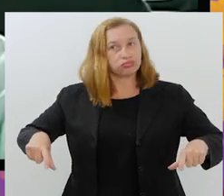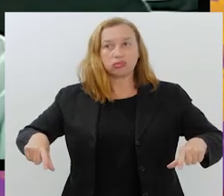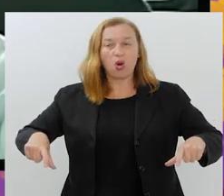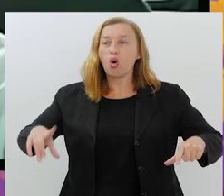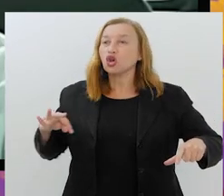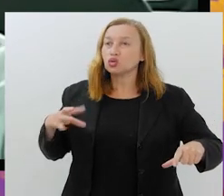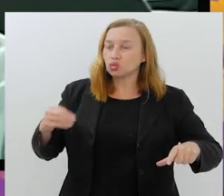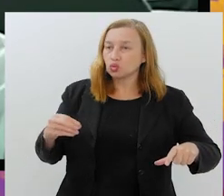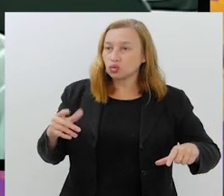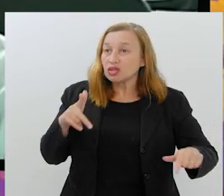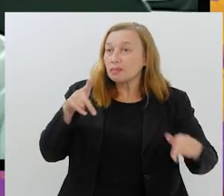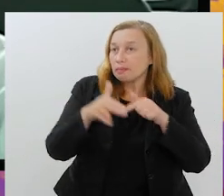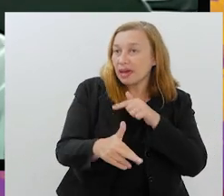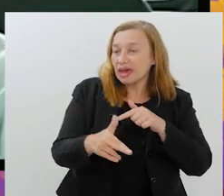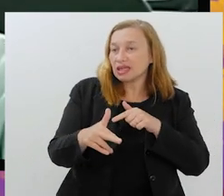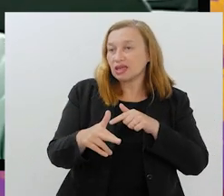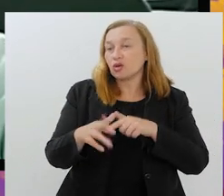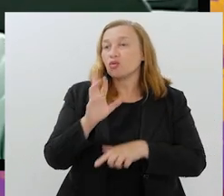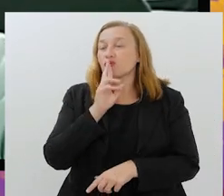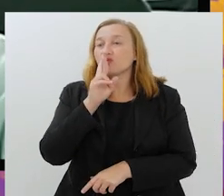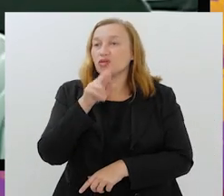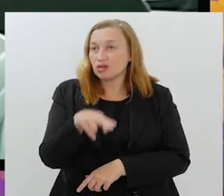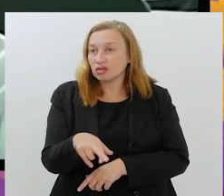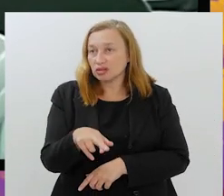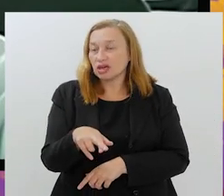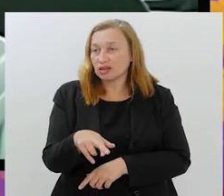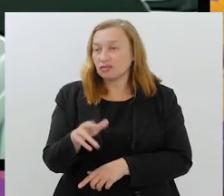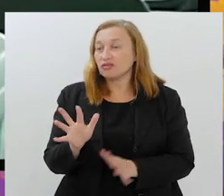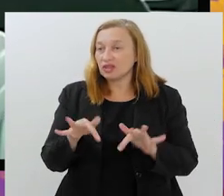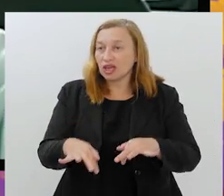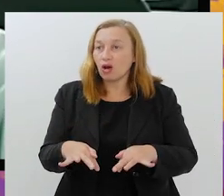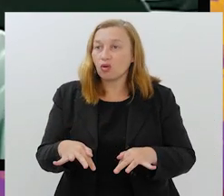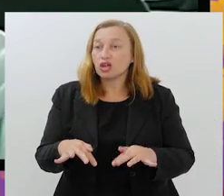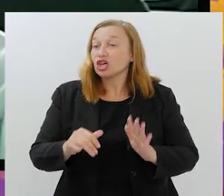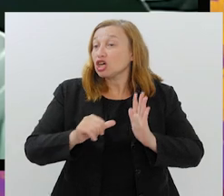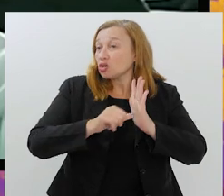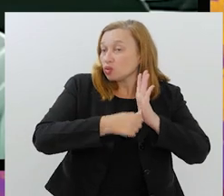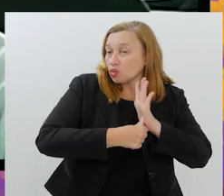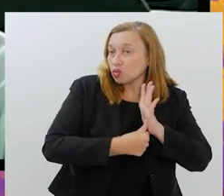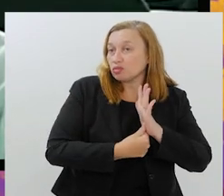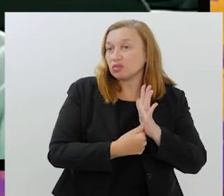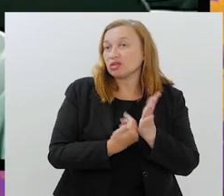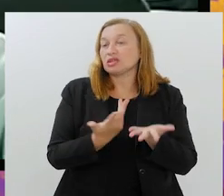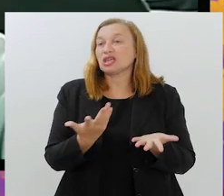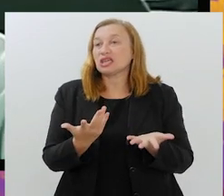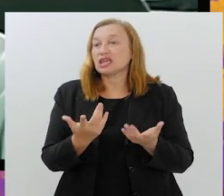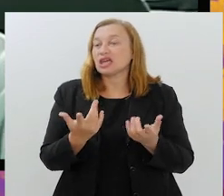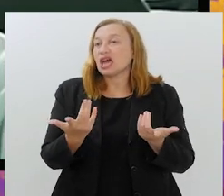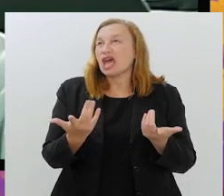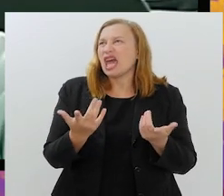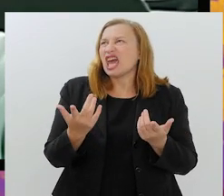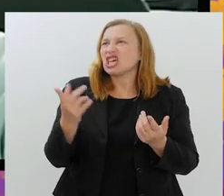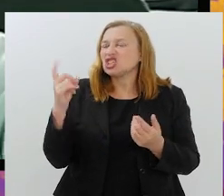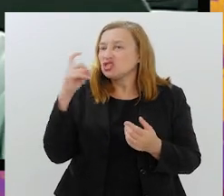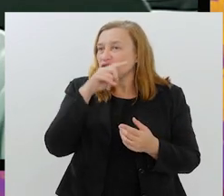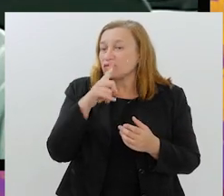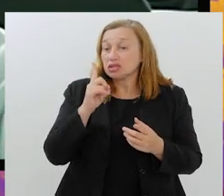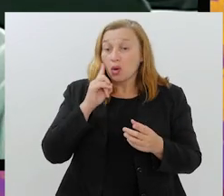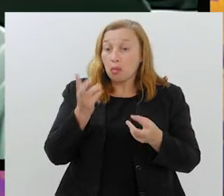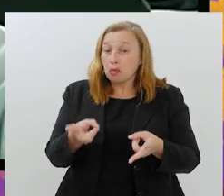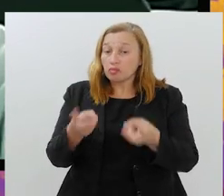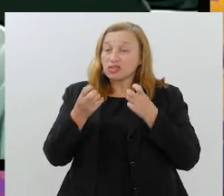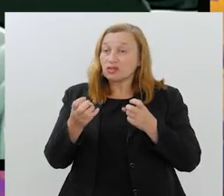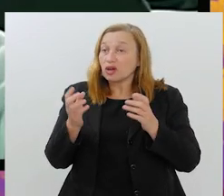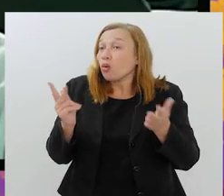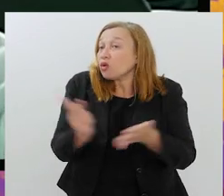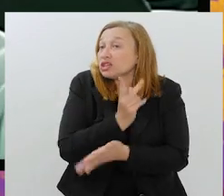interfere no resultado final de times, de seleções. E é impossível você dissociar o